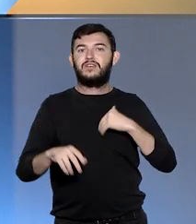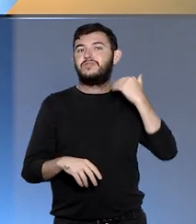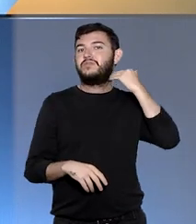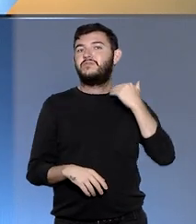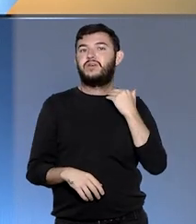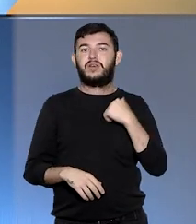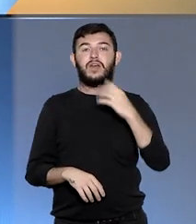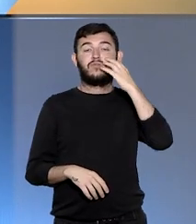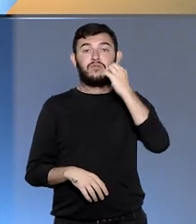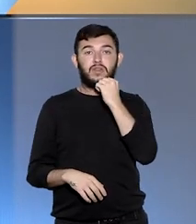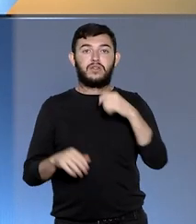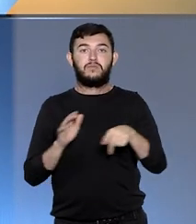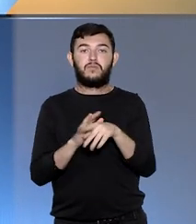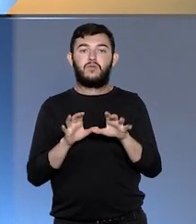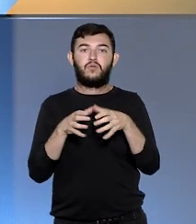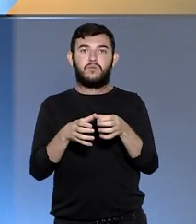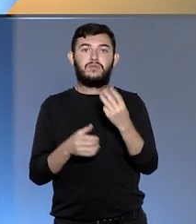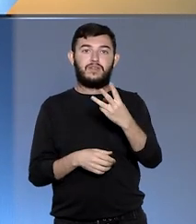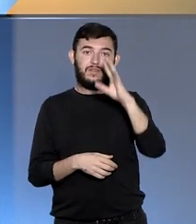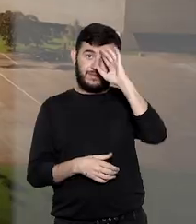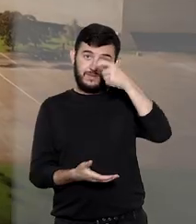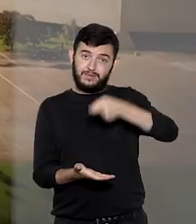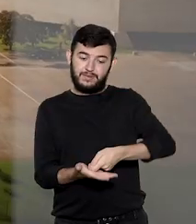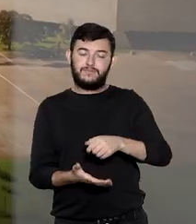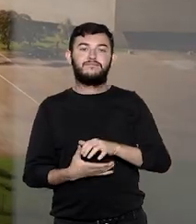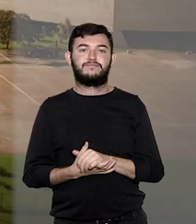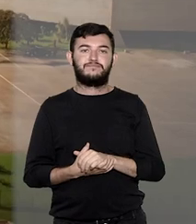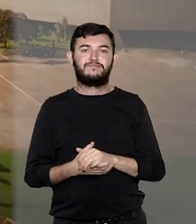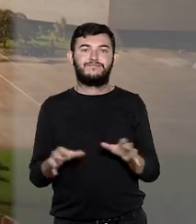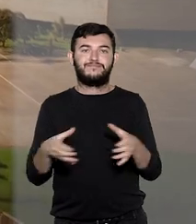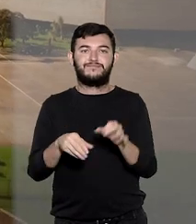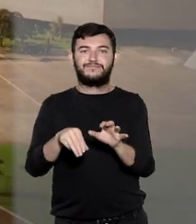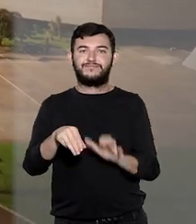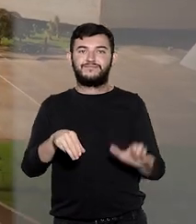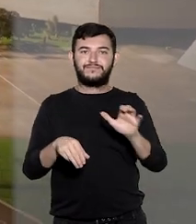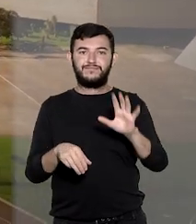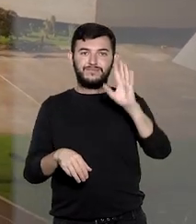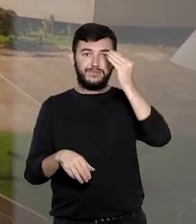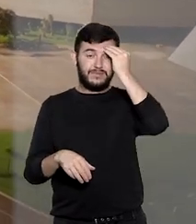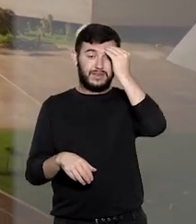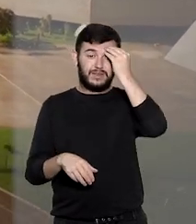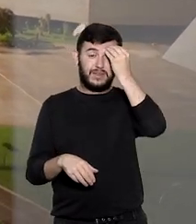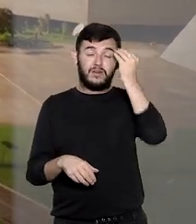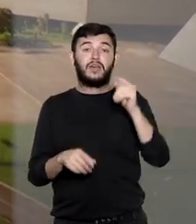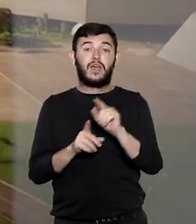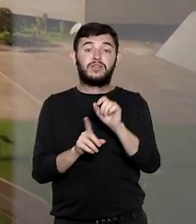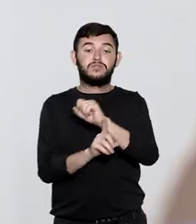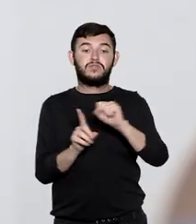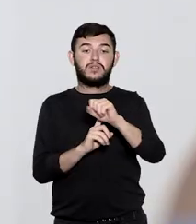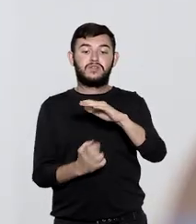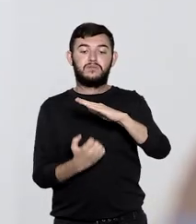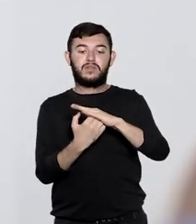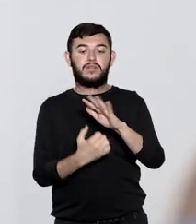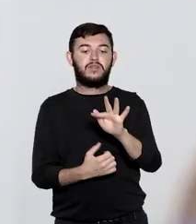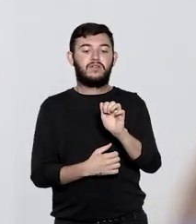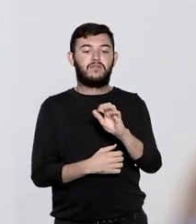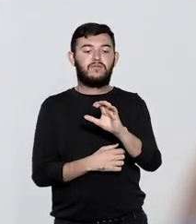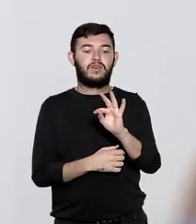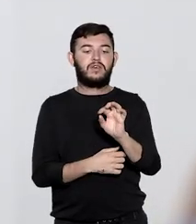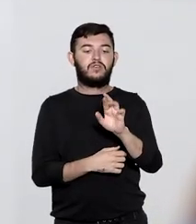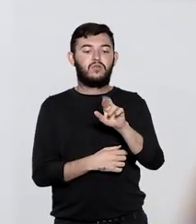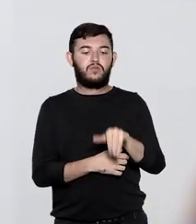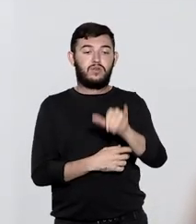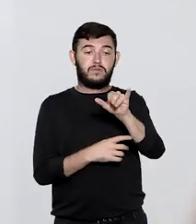posicionamento adotado pela terceira turma. Os ministros concluíram que a sociedade empresária de factoring pode celebrar